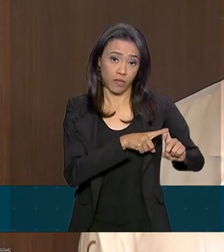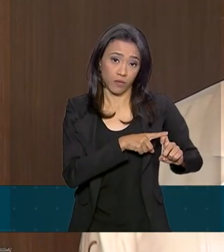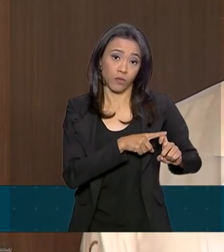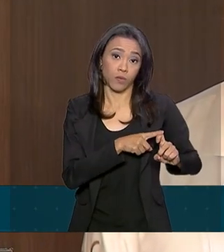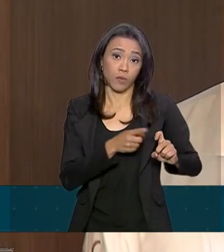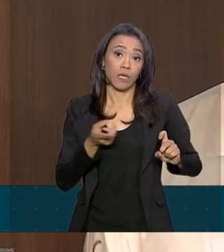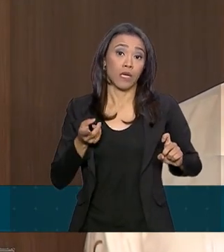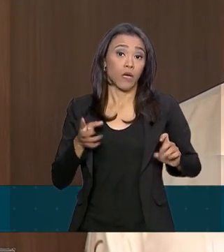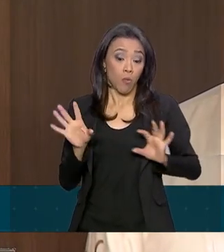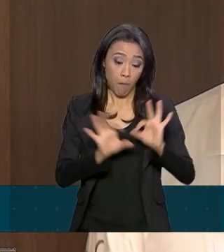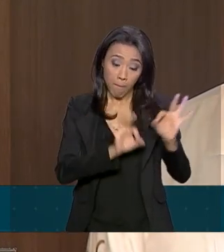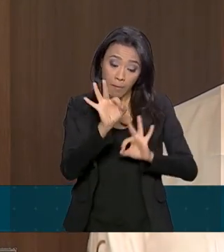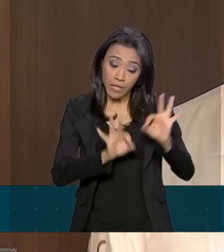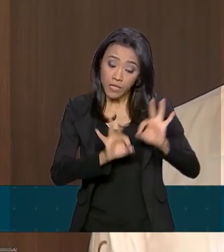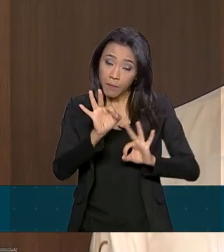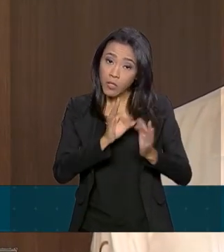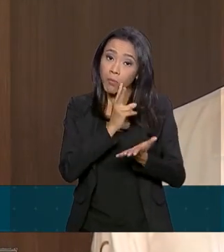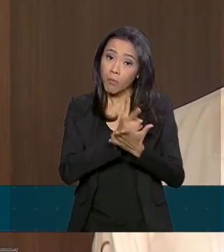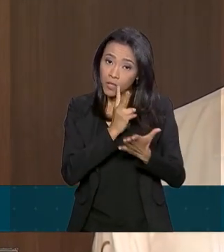-se o mesmo.